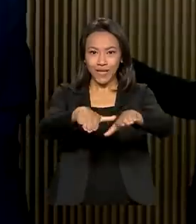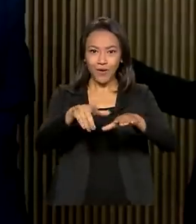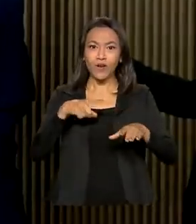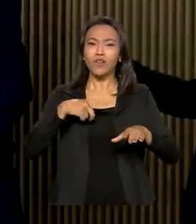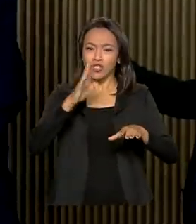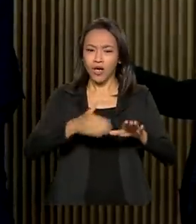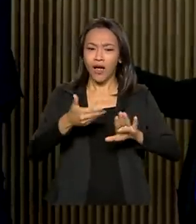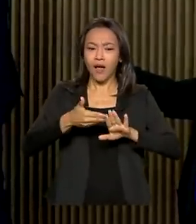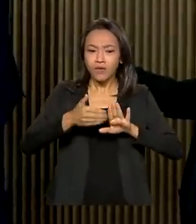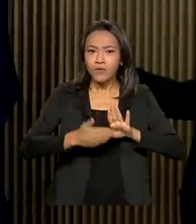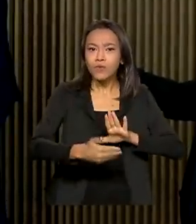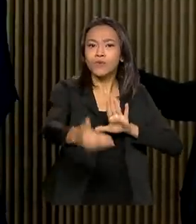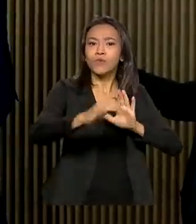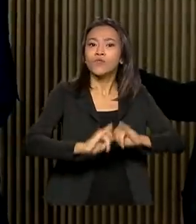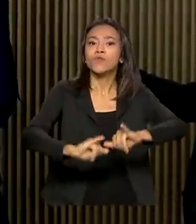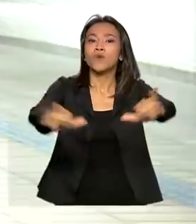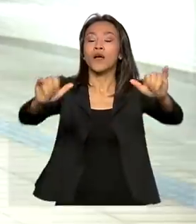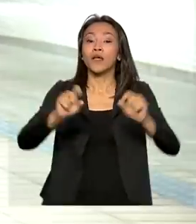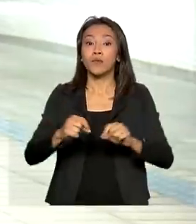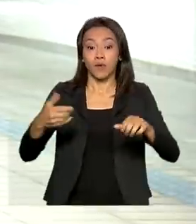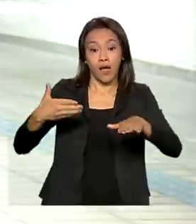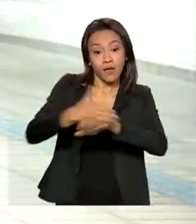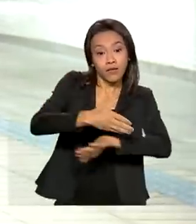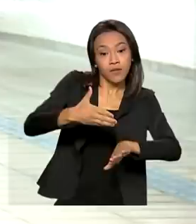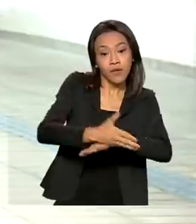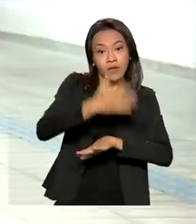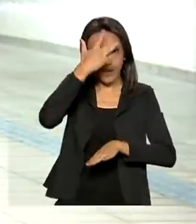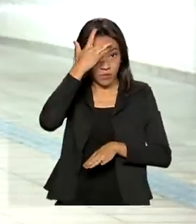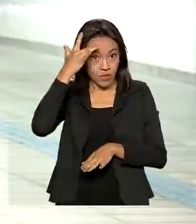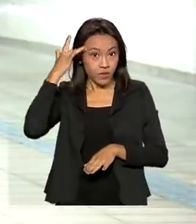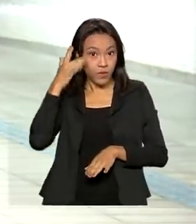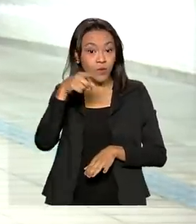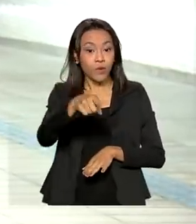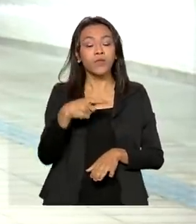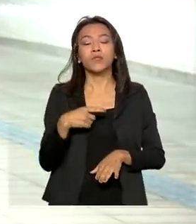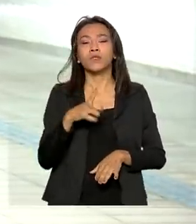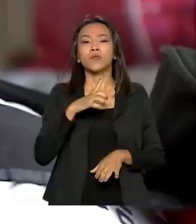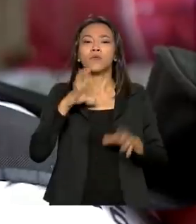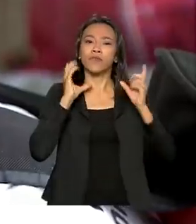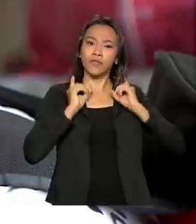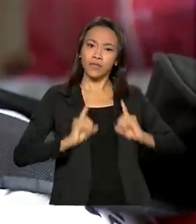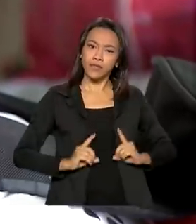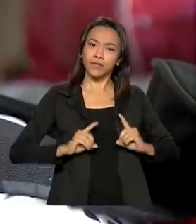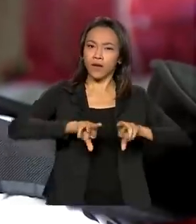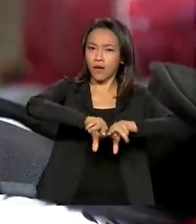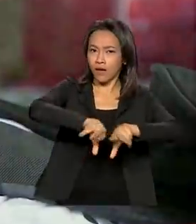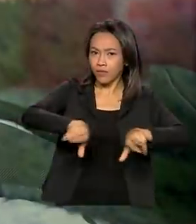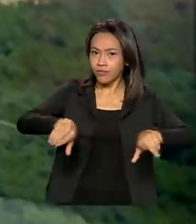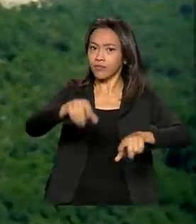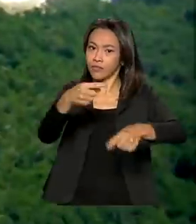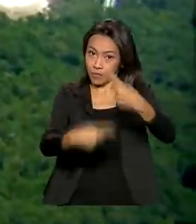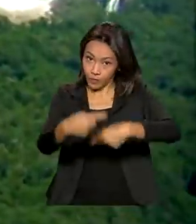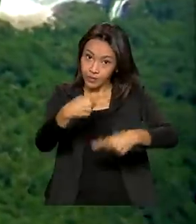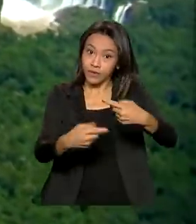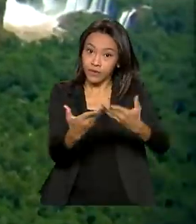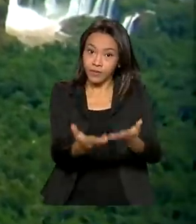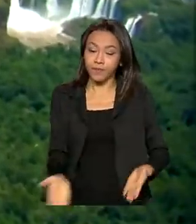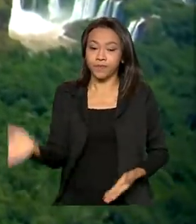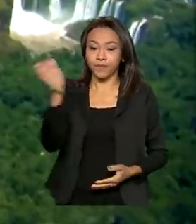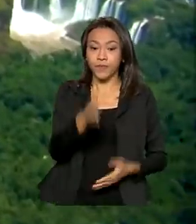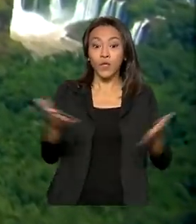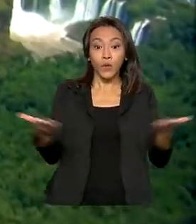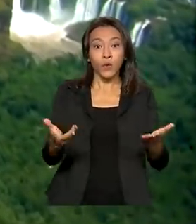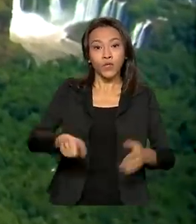que deve facilitar o acesso de pessoas com deficiência a benefícios e políticas públicas. E hoje é o leilão do